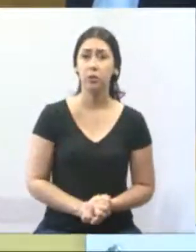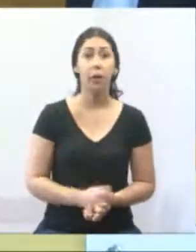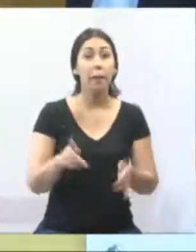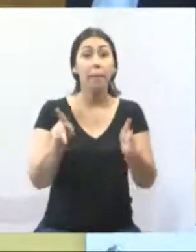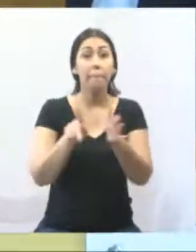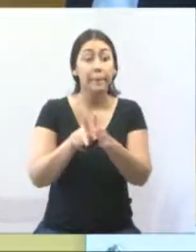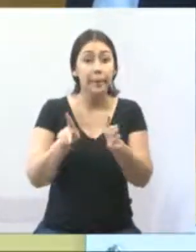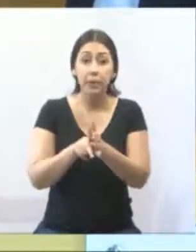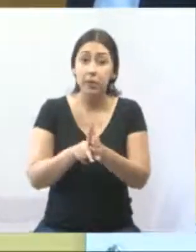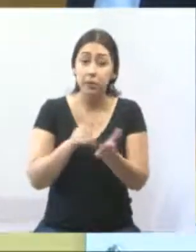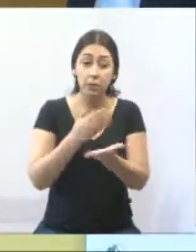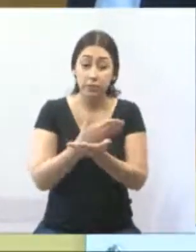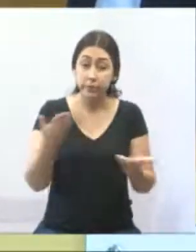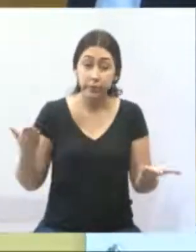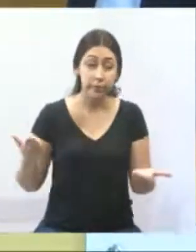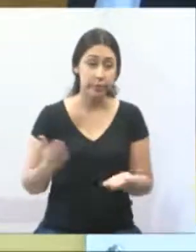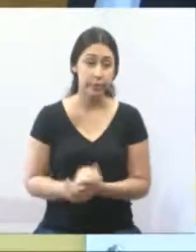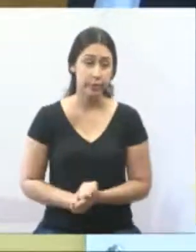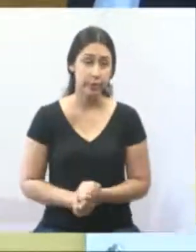vocês.